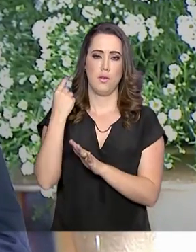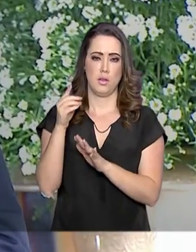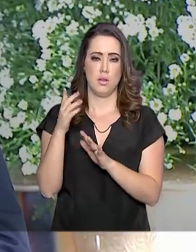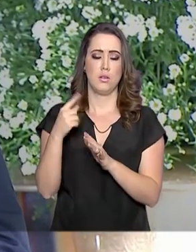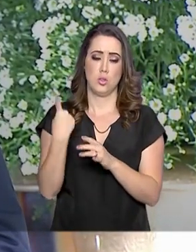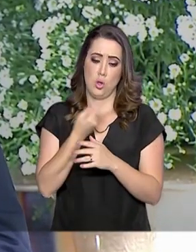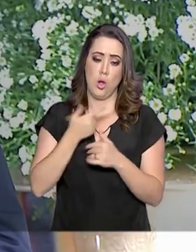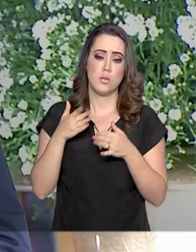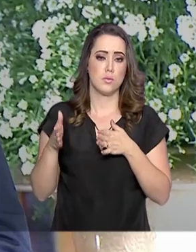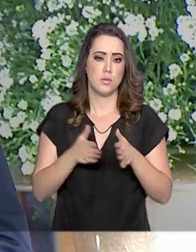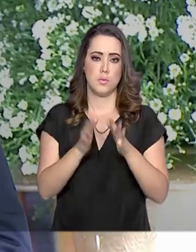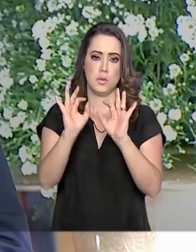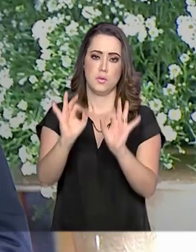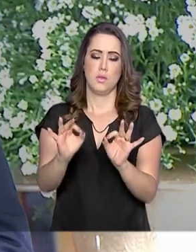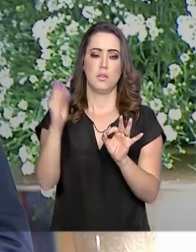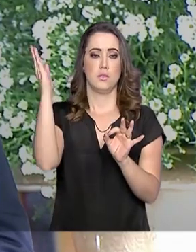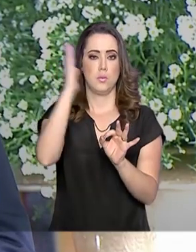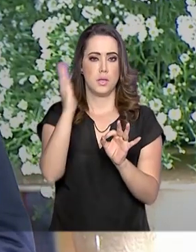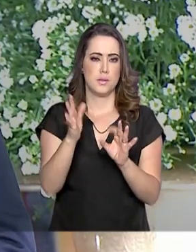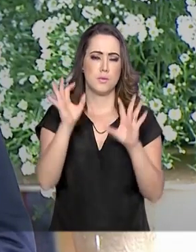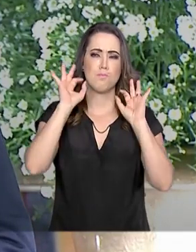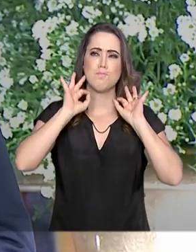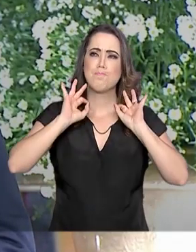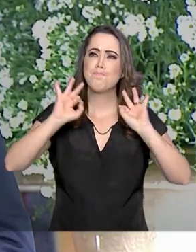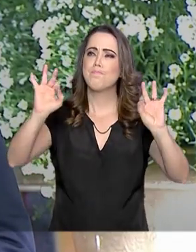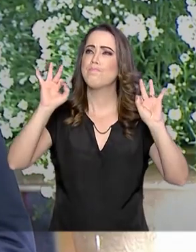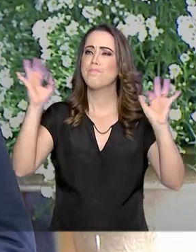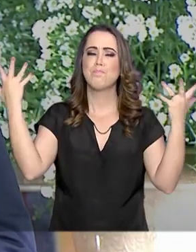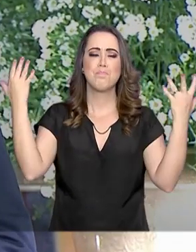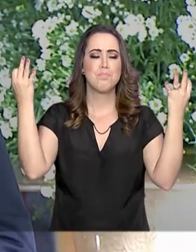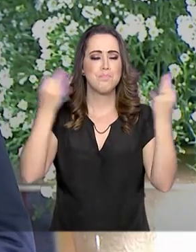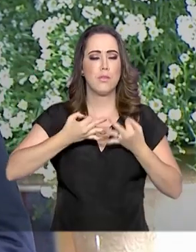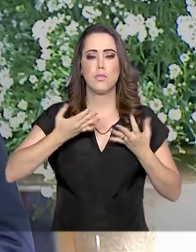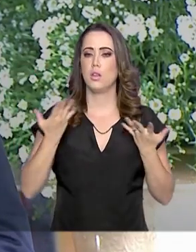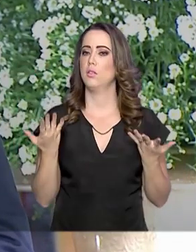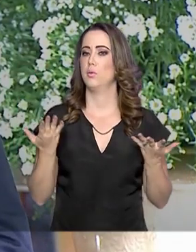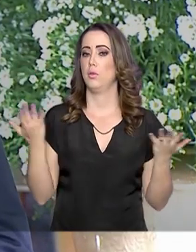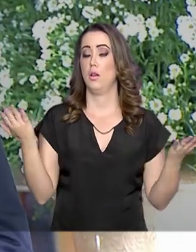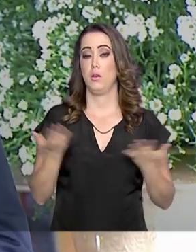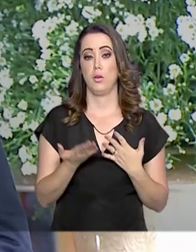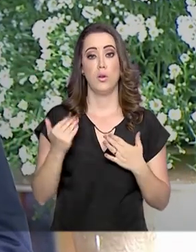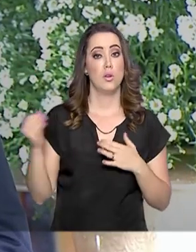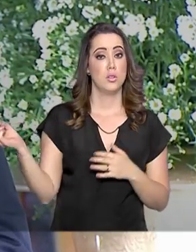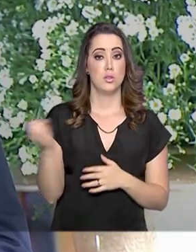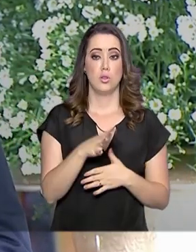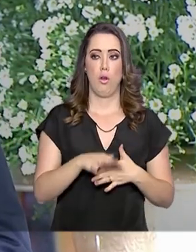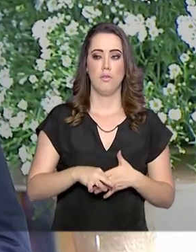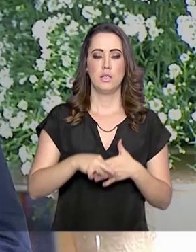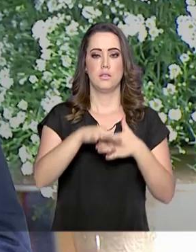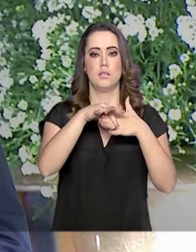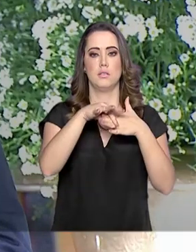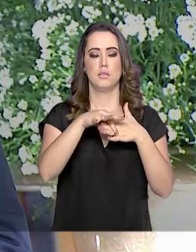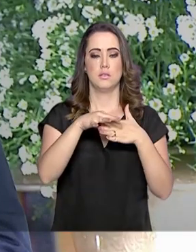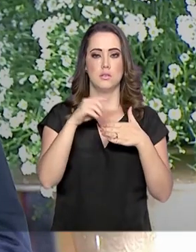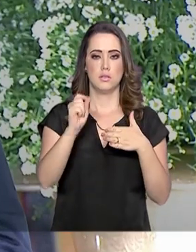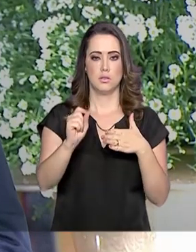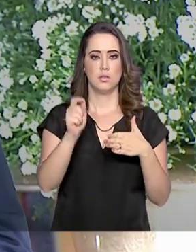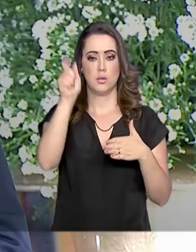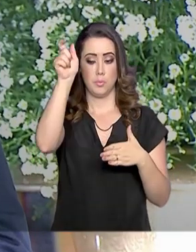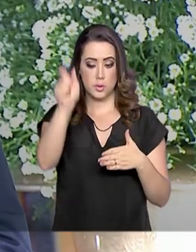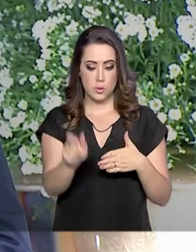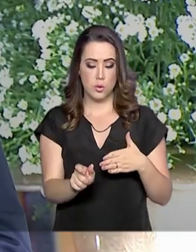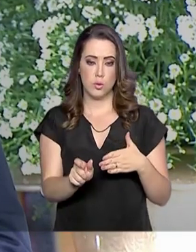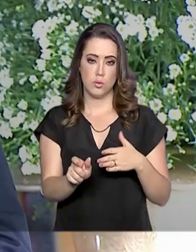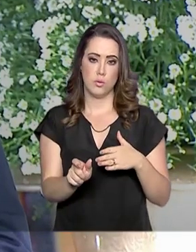certo e esse Brasil maravilhoso, agora sob nova direção, com alguém